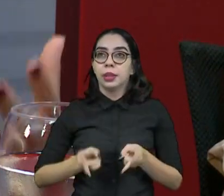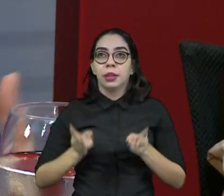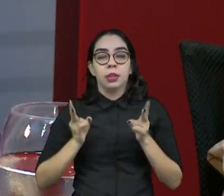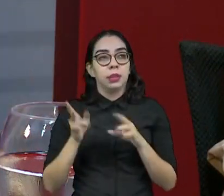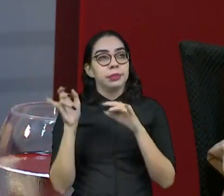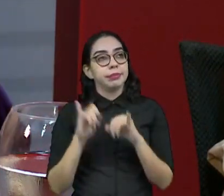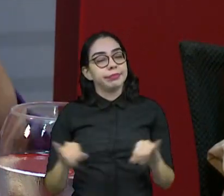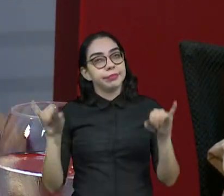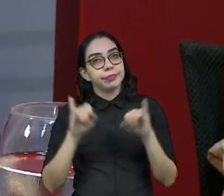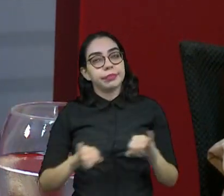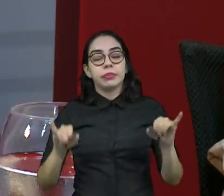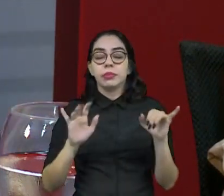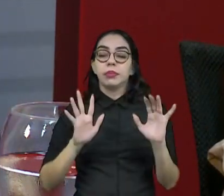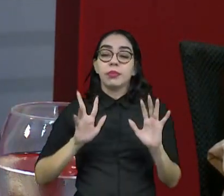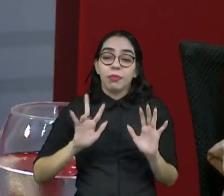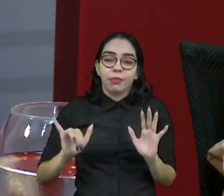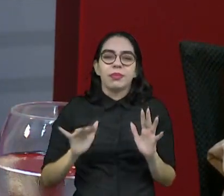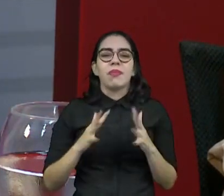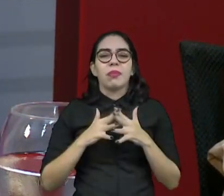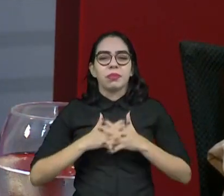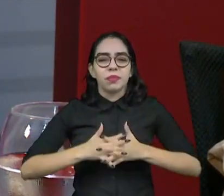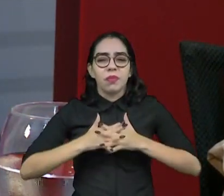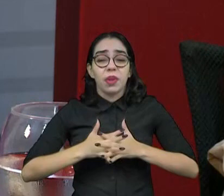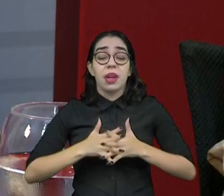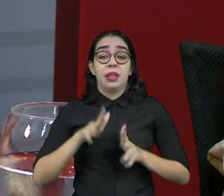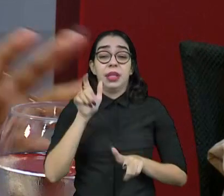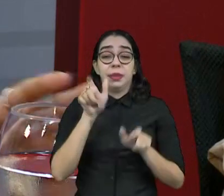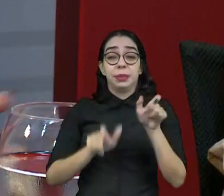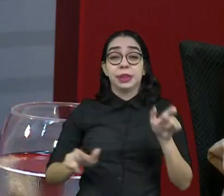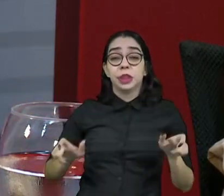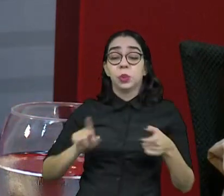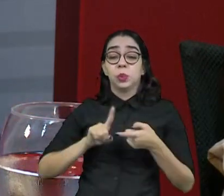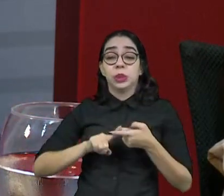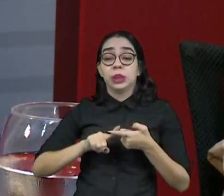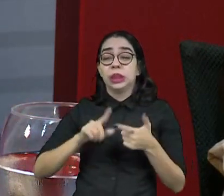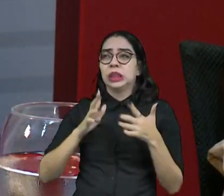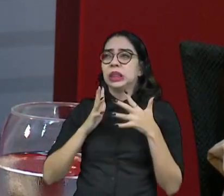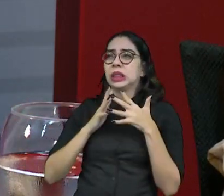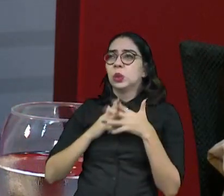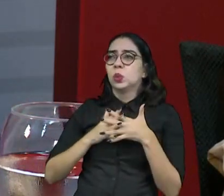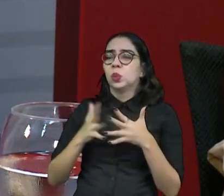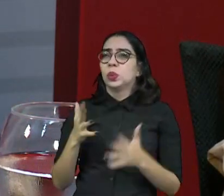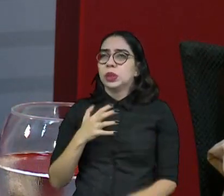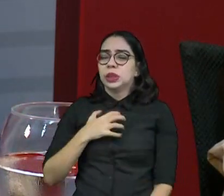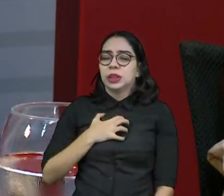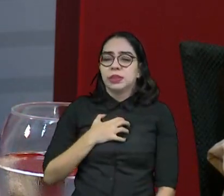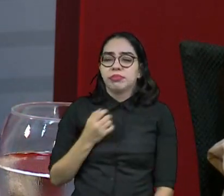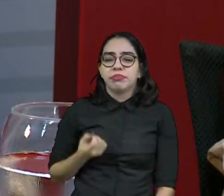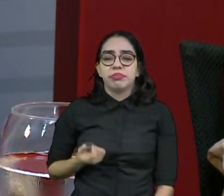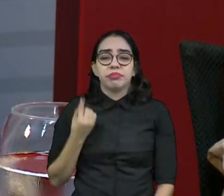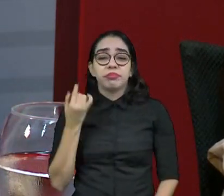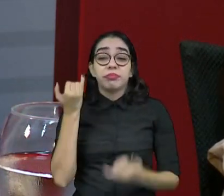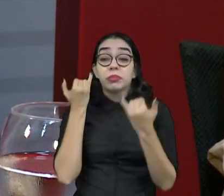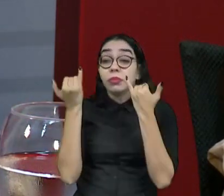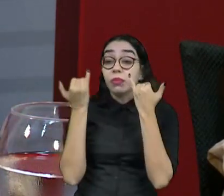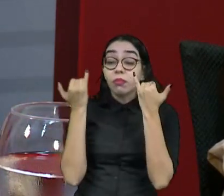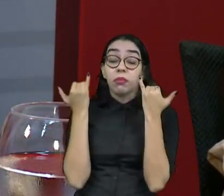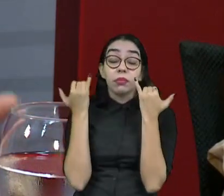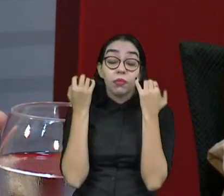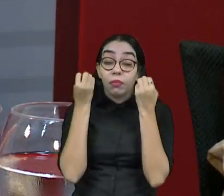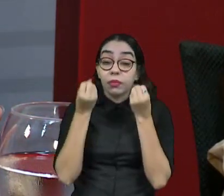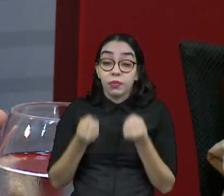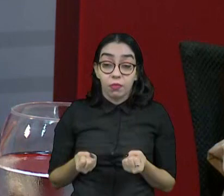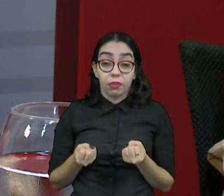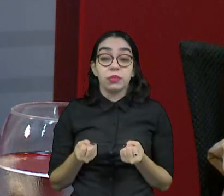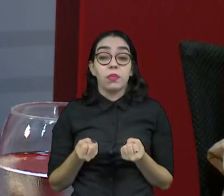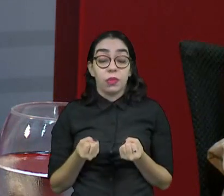fica muito complexo, muito complicado, o eleitor fica muito confuso. E eu acho que essa não é a função da campanha, muito menos da estratégia política. A função